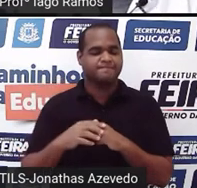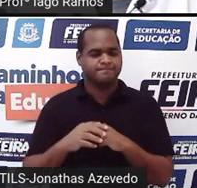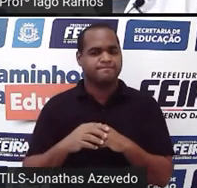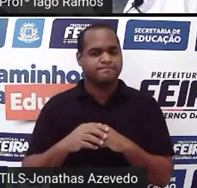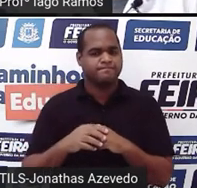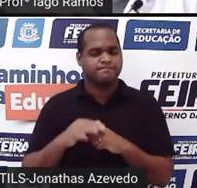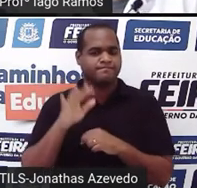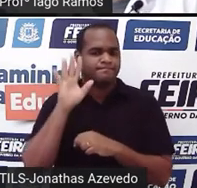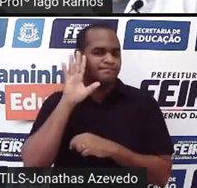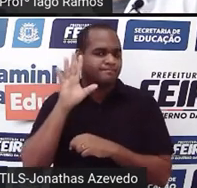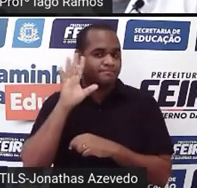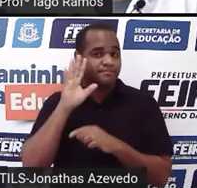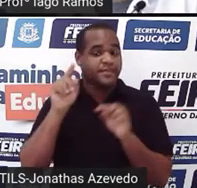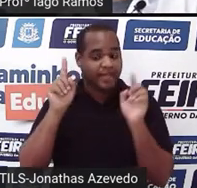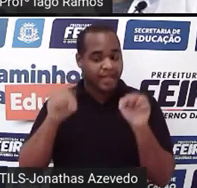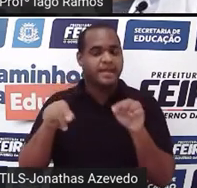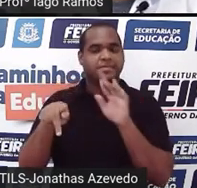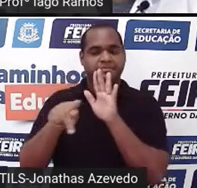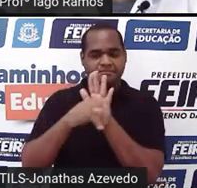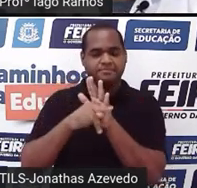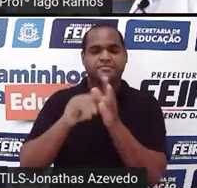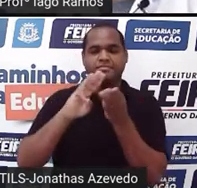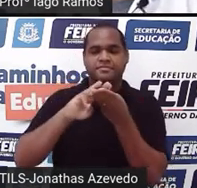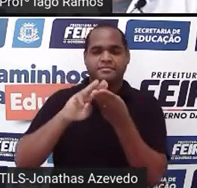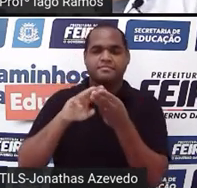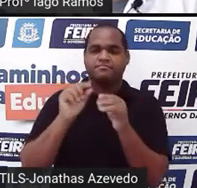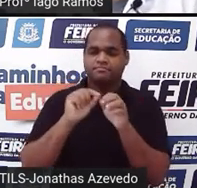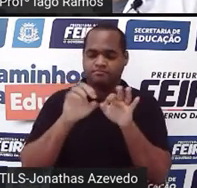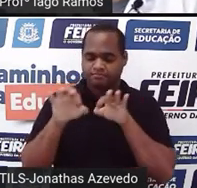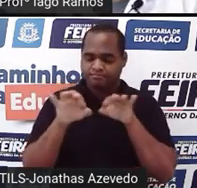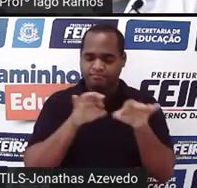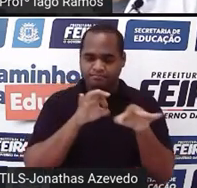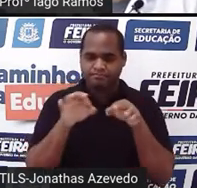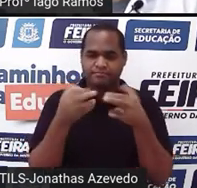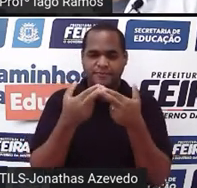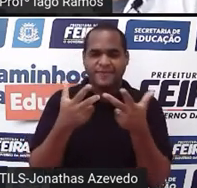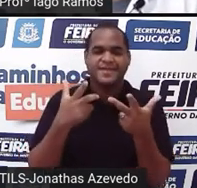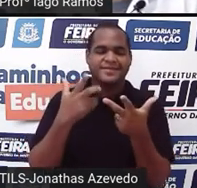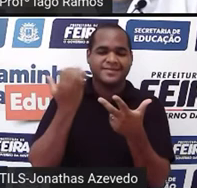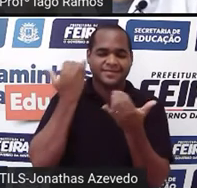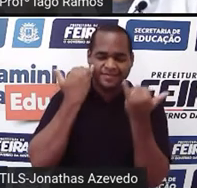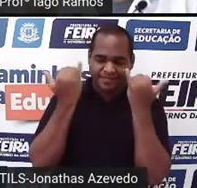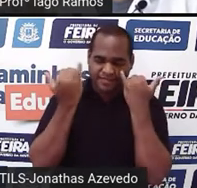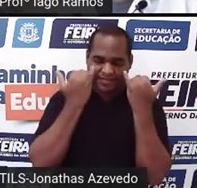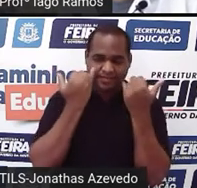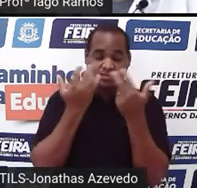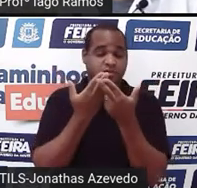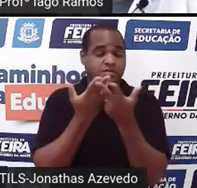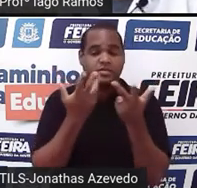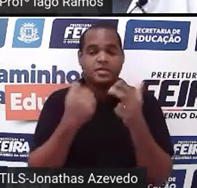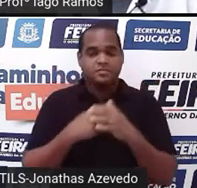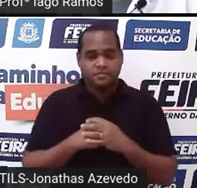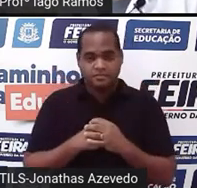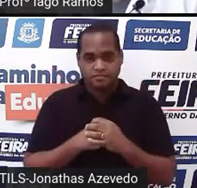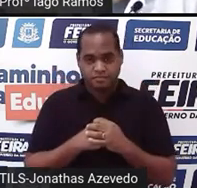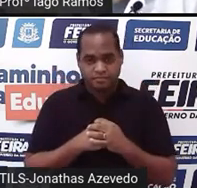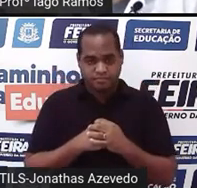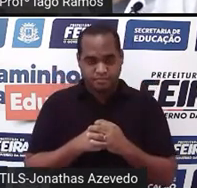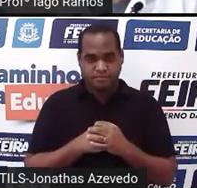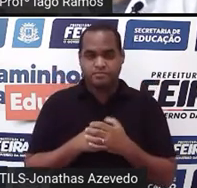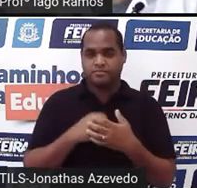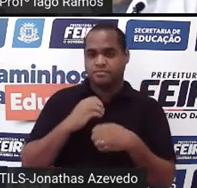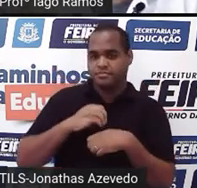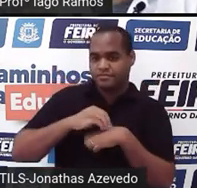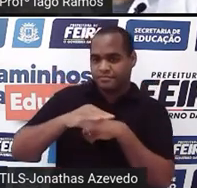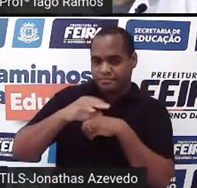essa parte da matemática, que vai fazer o tratamento das informações. E nesse tratamento, uma forma de tratar esse,